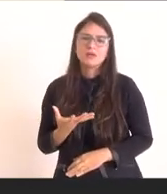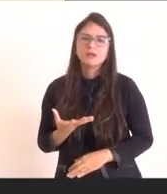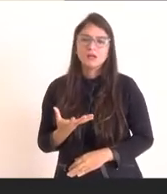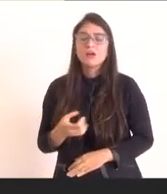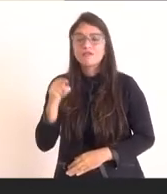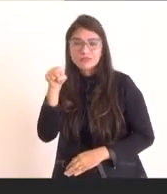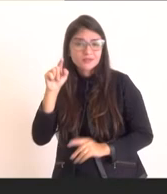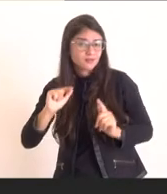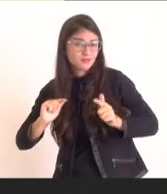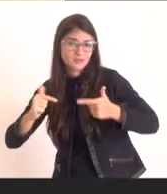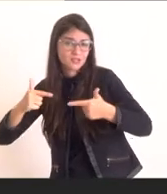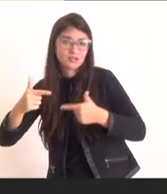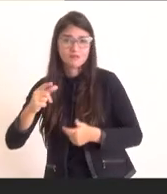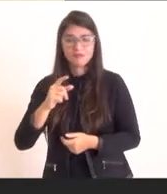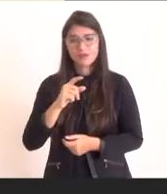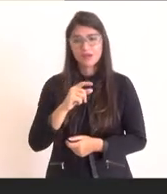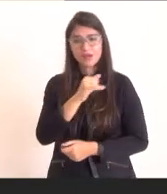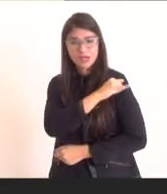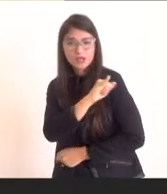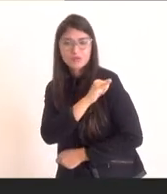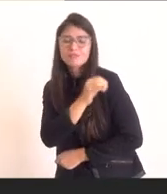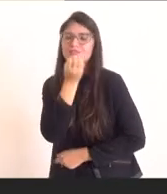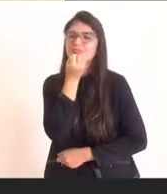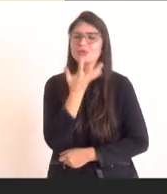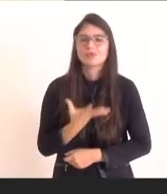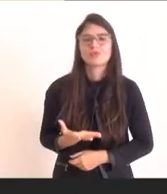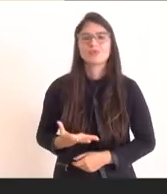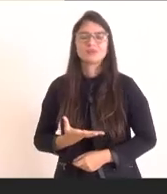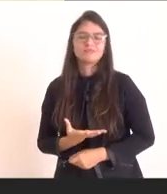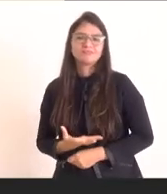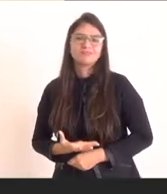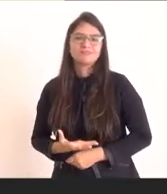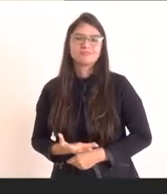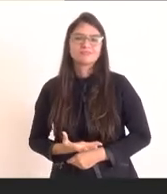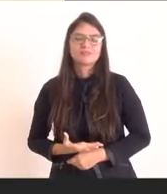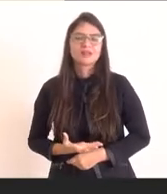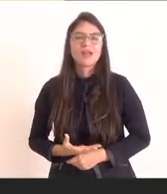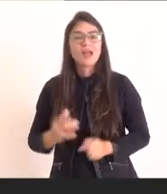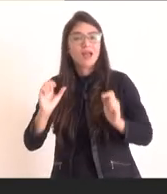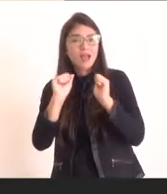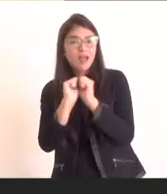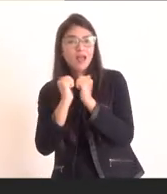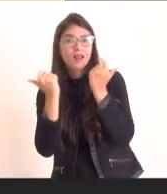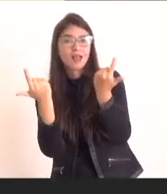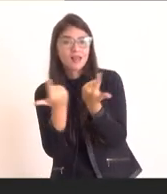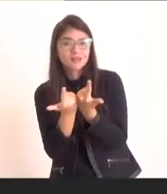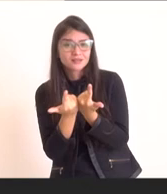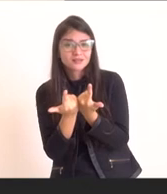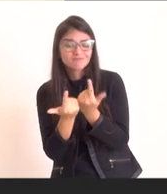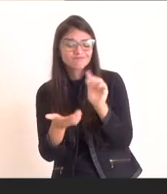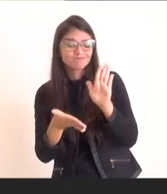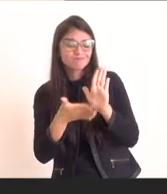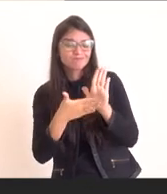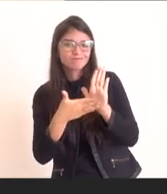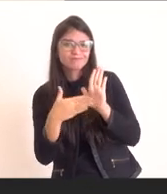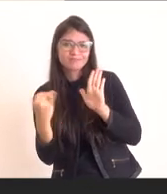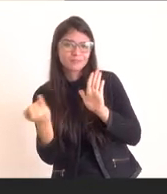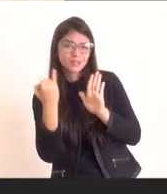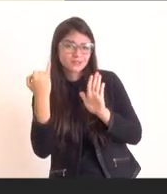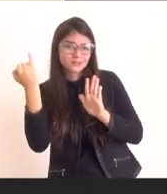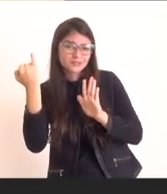fundamental e leva a LERJ, de fato, a cumprir um papel muito importante no